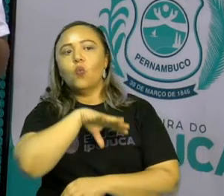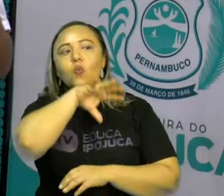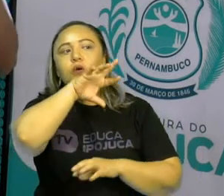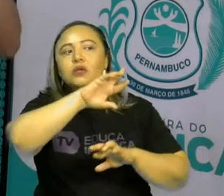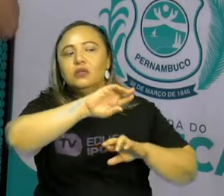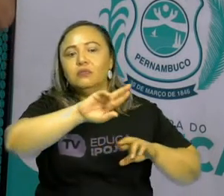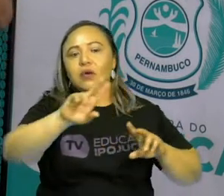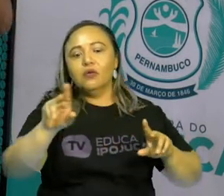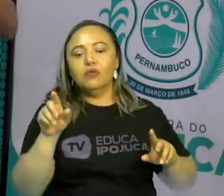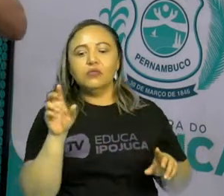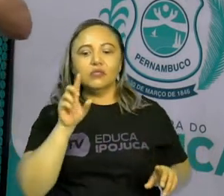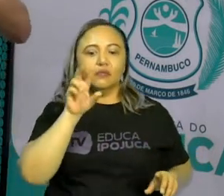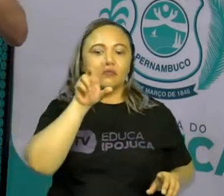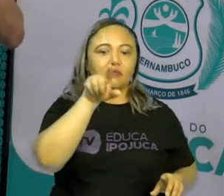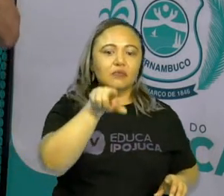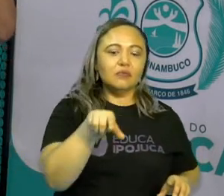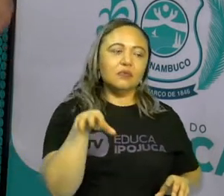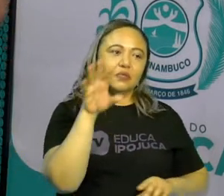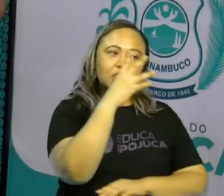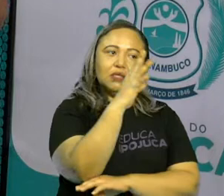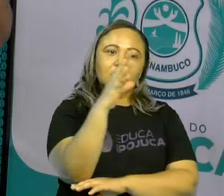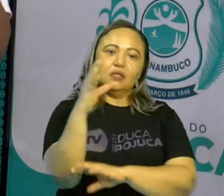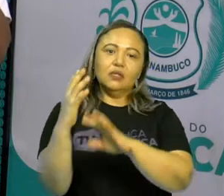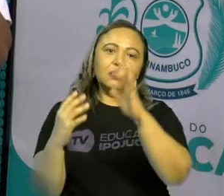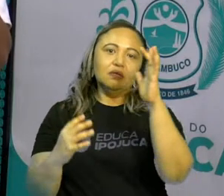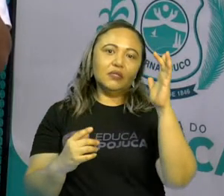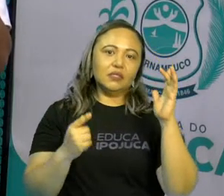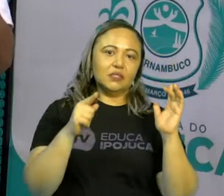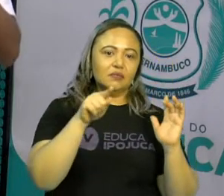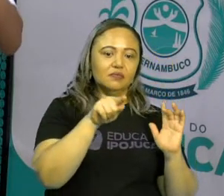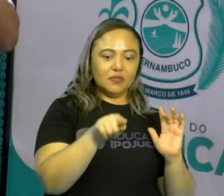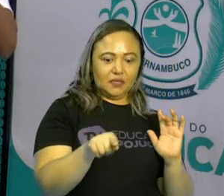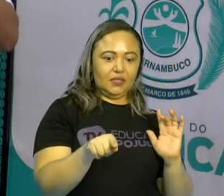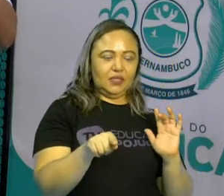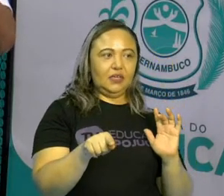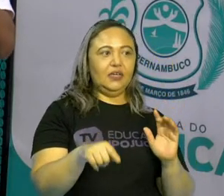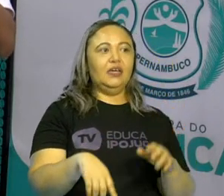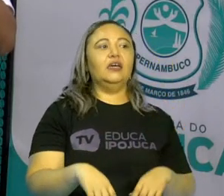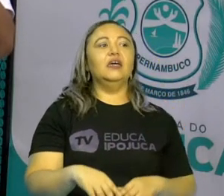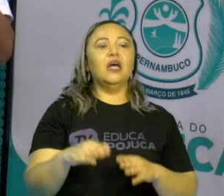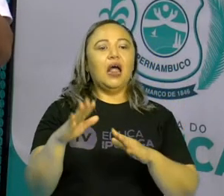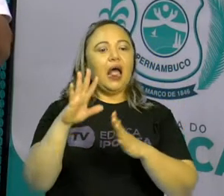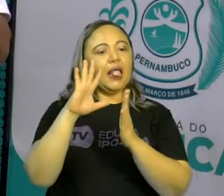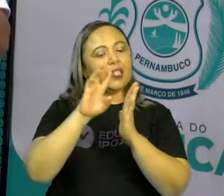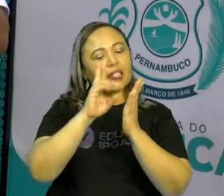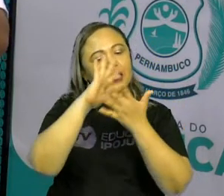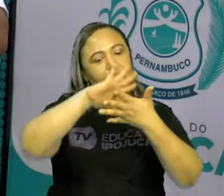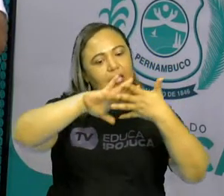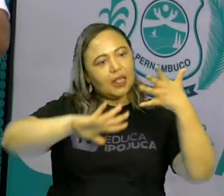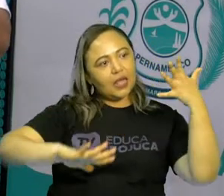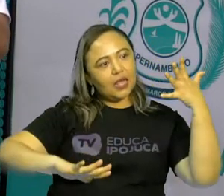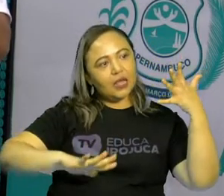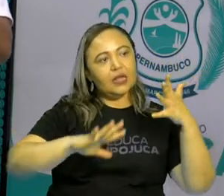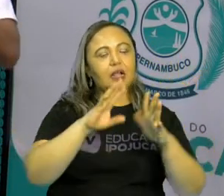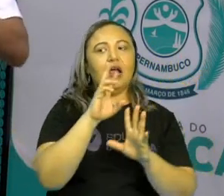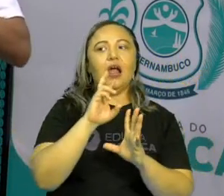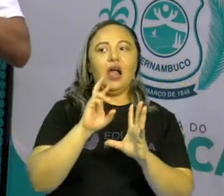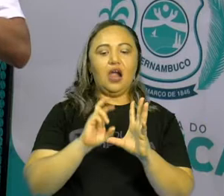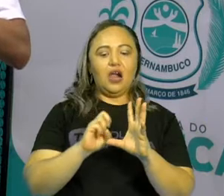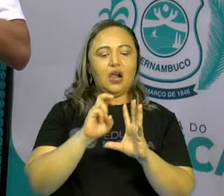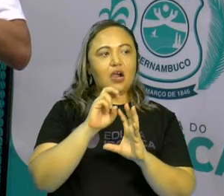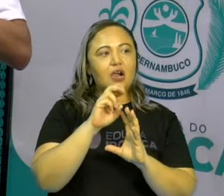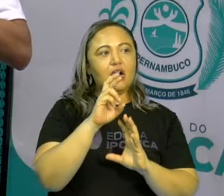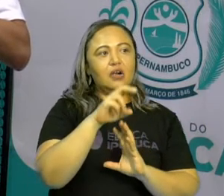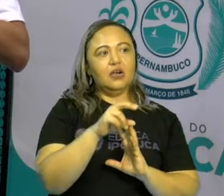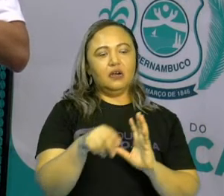aquele vegetal. E assim vai ter naquela cadeia um animal se alimentando do outro. Já a teia alimentar, um animal que faz parte